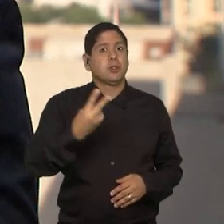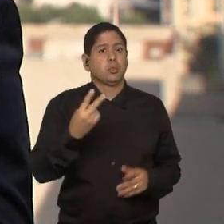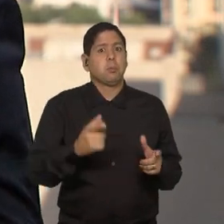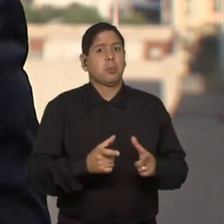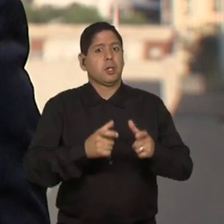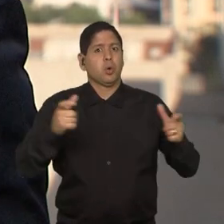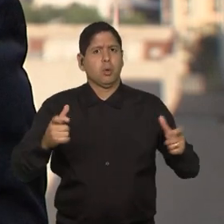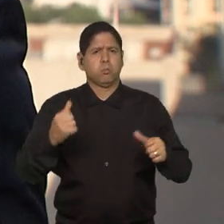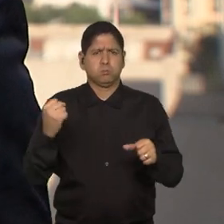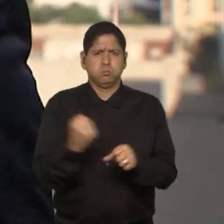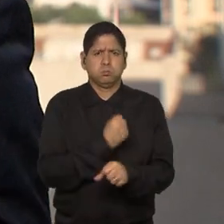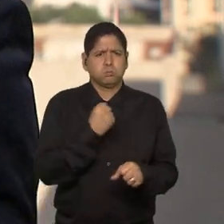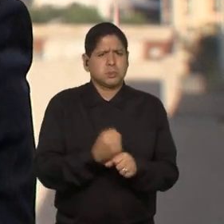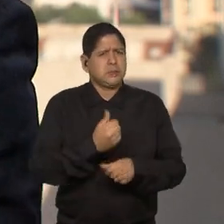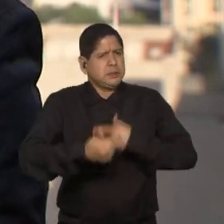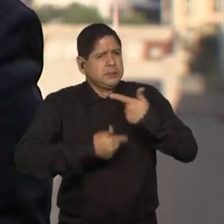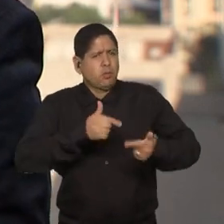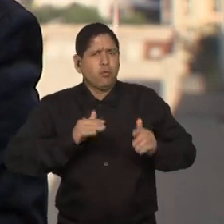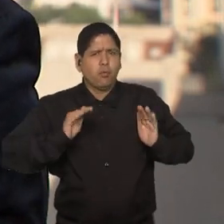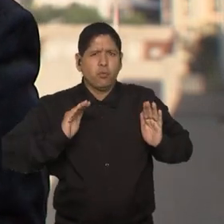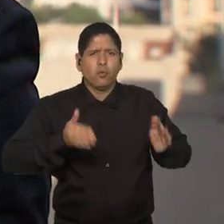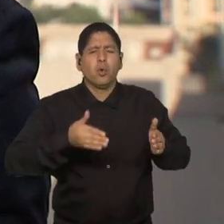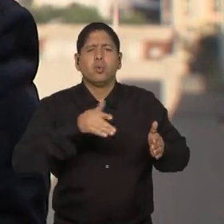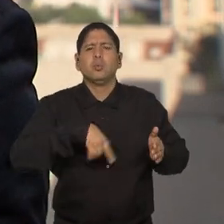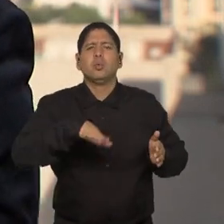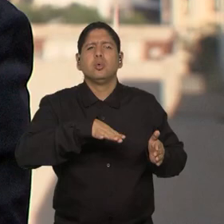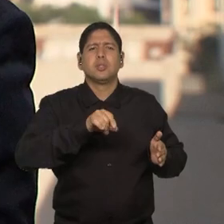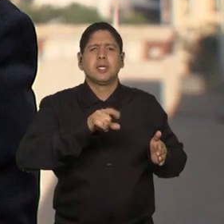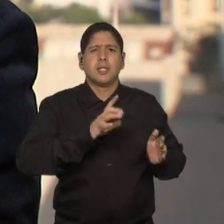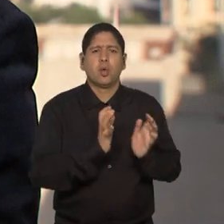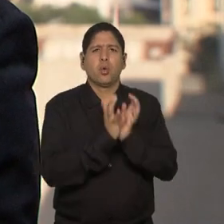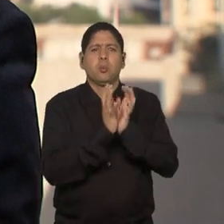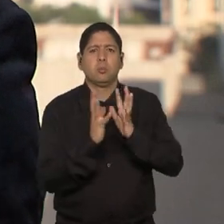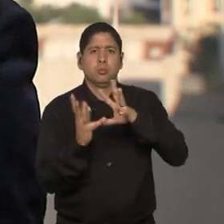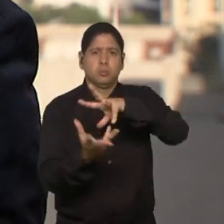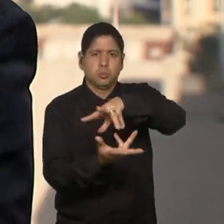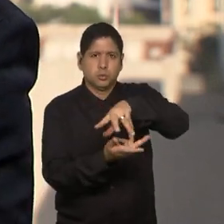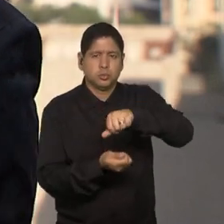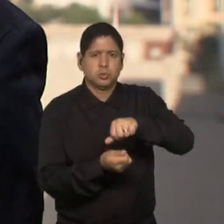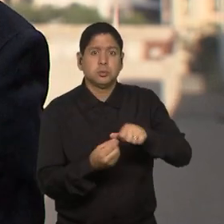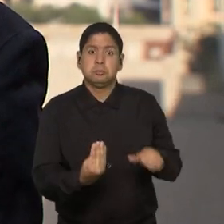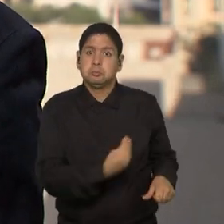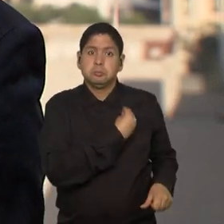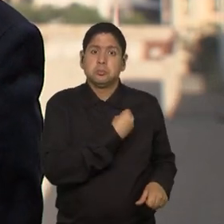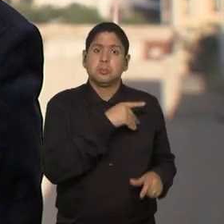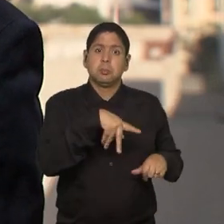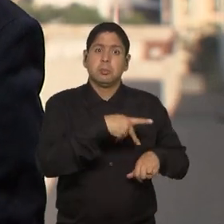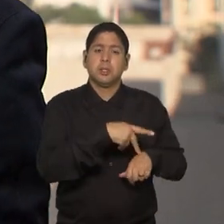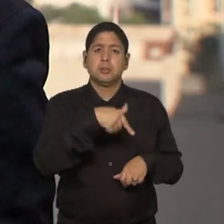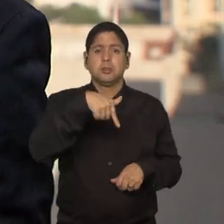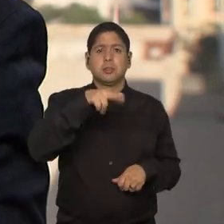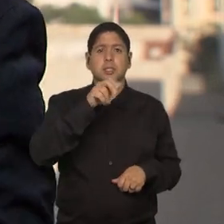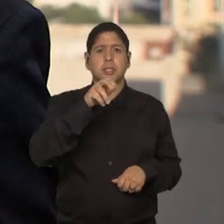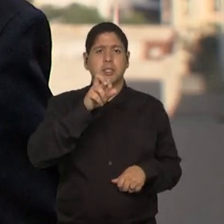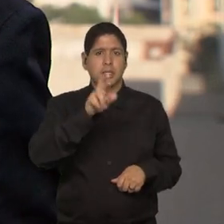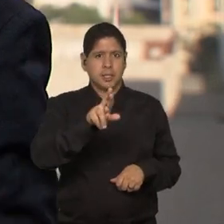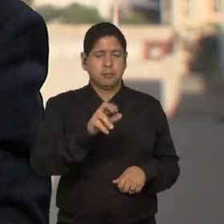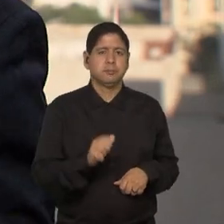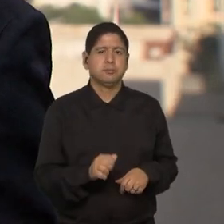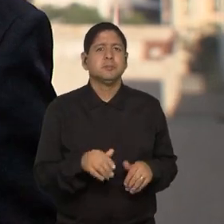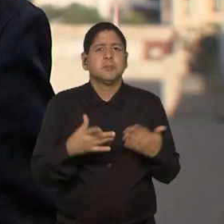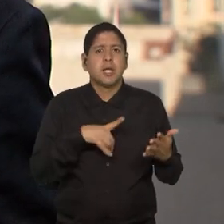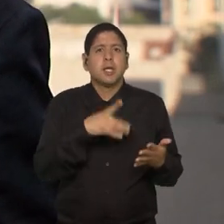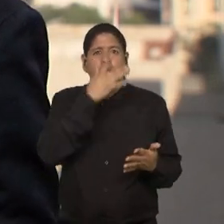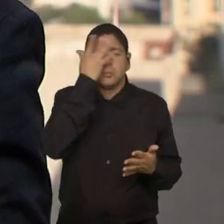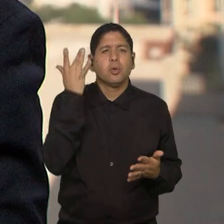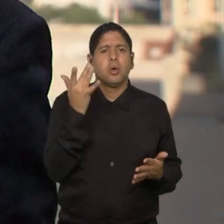maior mão de obra focada na Copa do Mundo, presente no Catar. Então, temos as